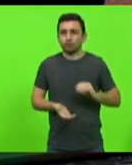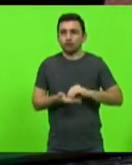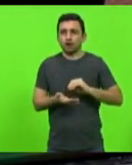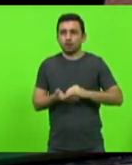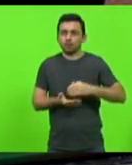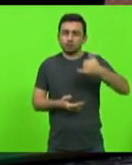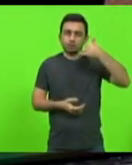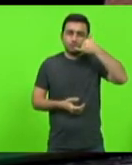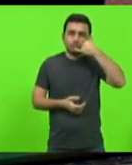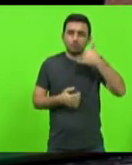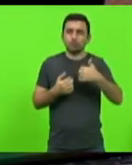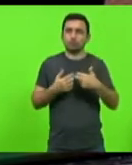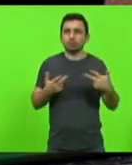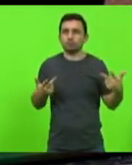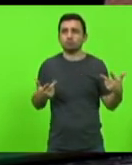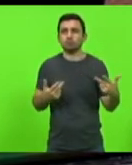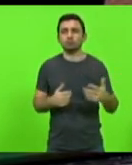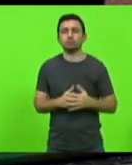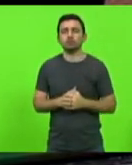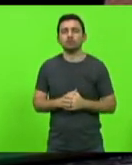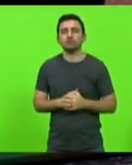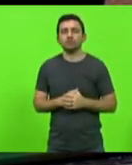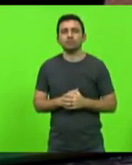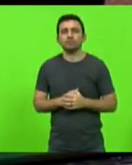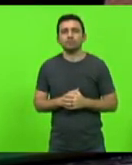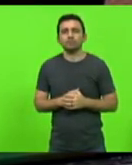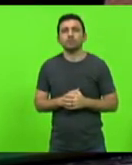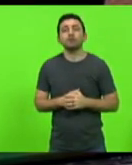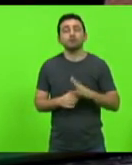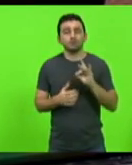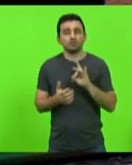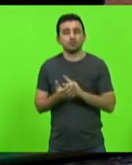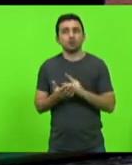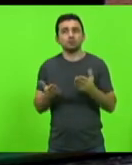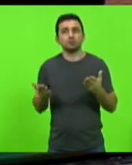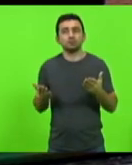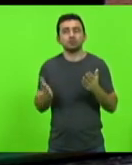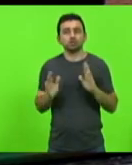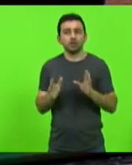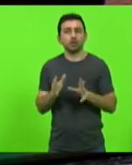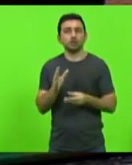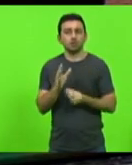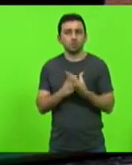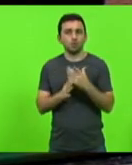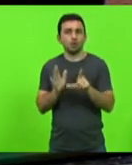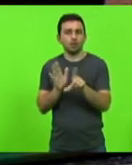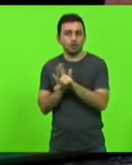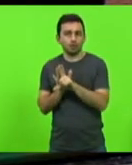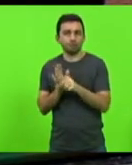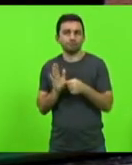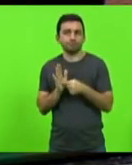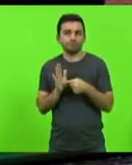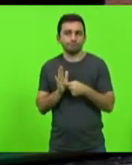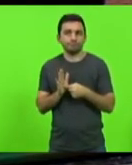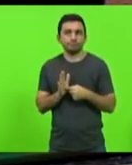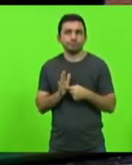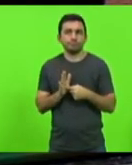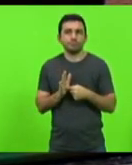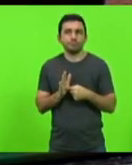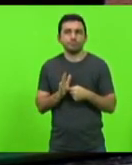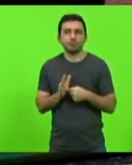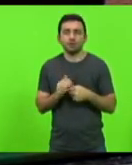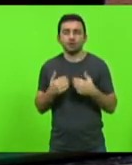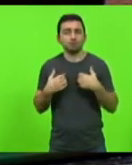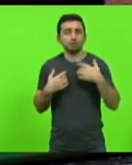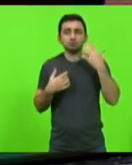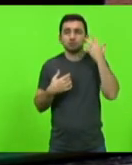e etc. E, de fato, aqui foi construída uma lei que depois foi judicializada. Na verdade, não sei como é que